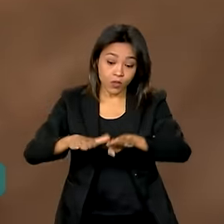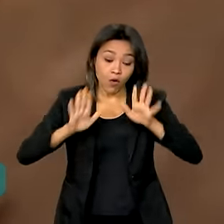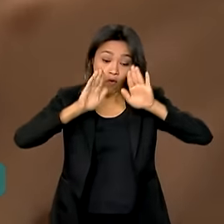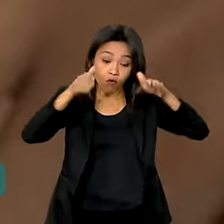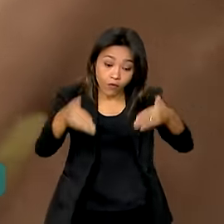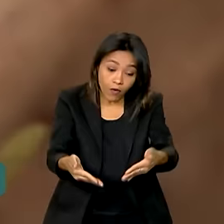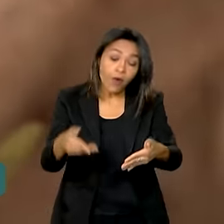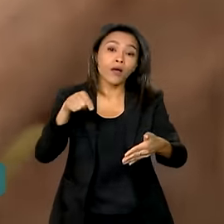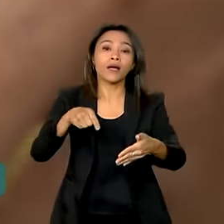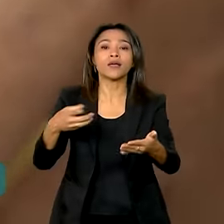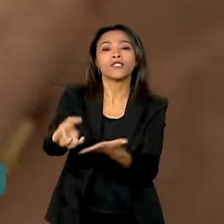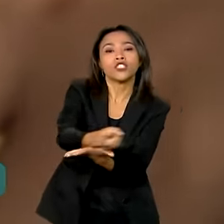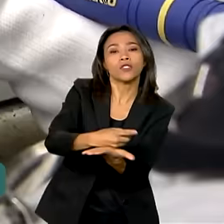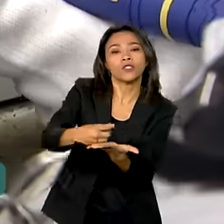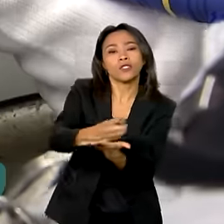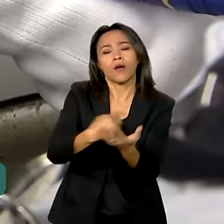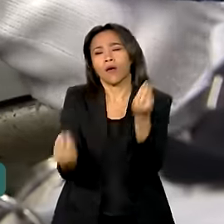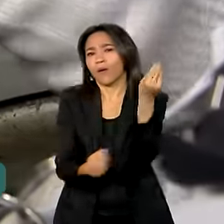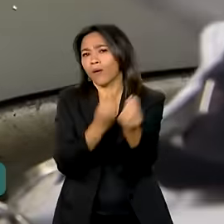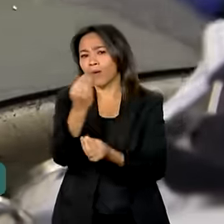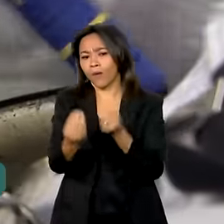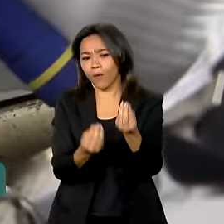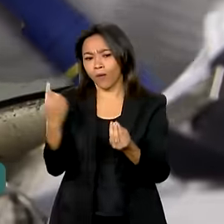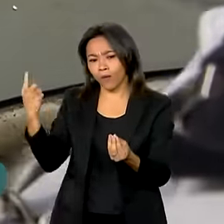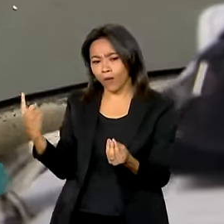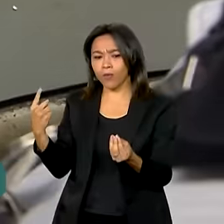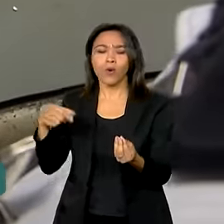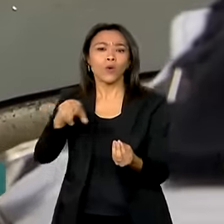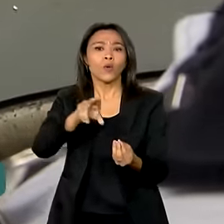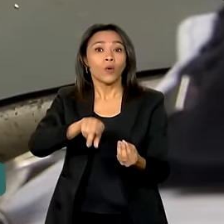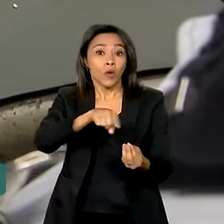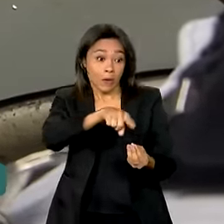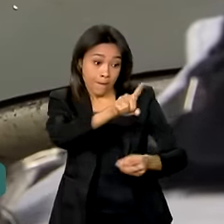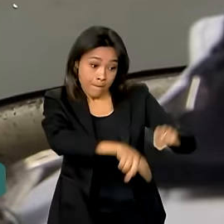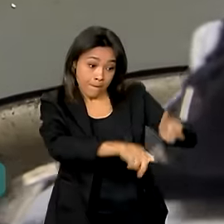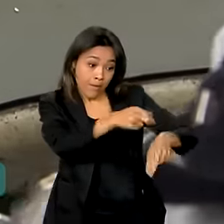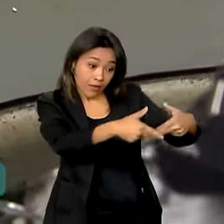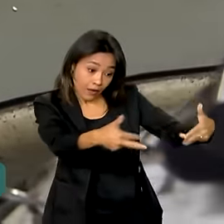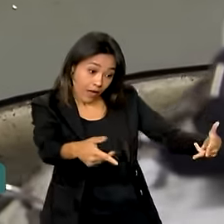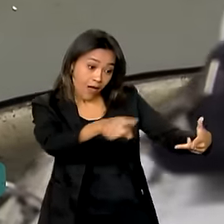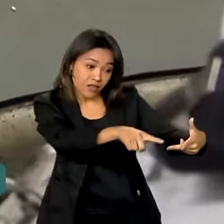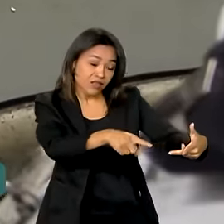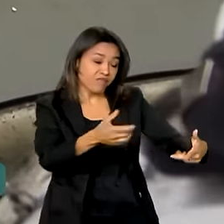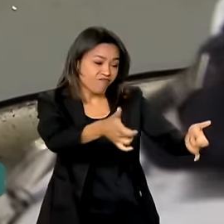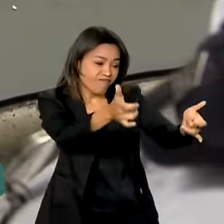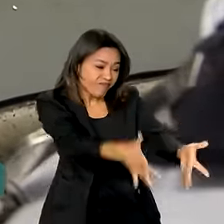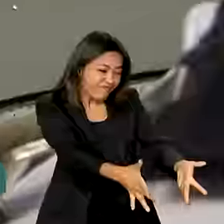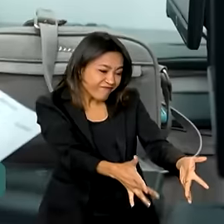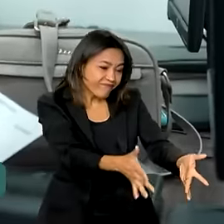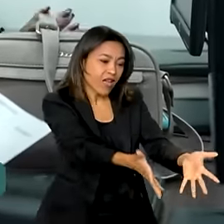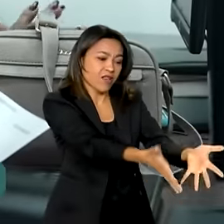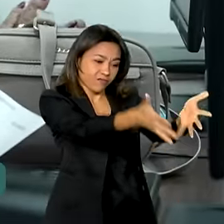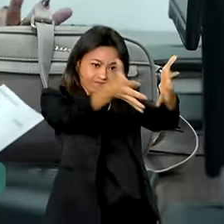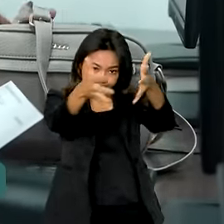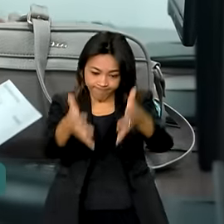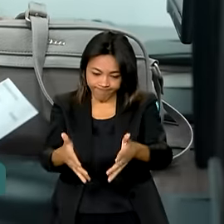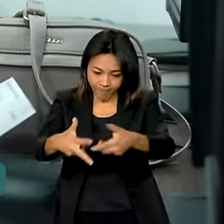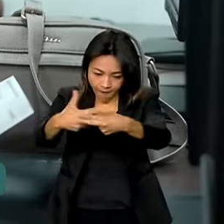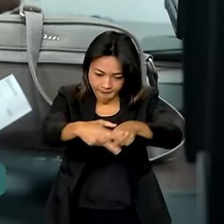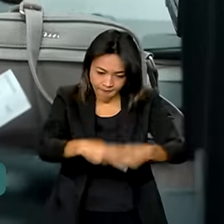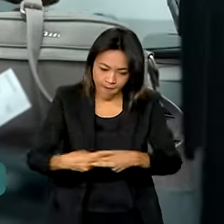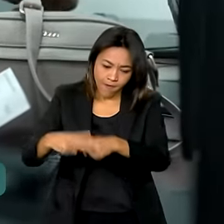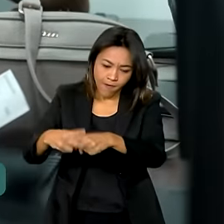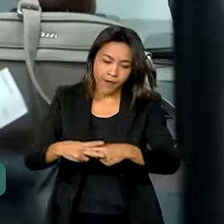inclusão digital por meio do recondicionamento de equipamentos, que são aproveitados em centros que promovem